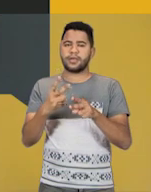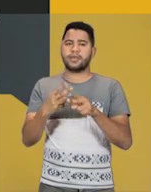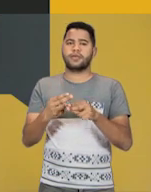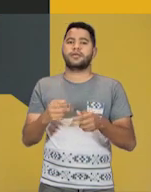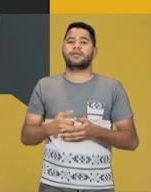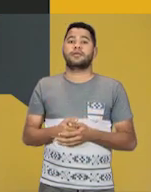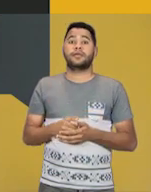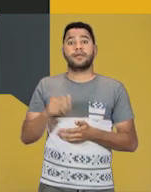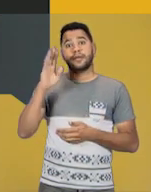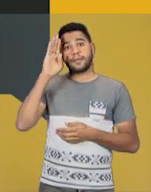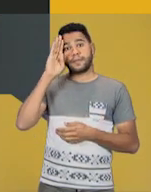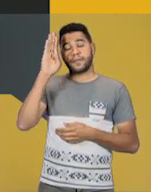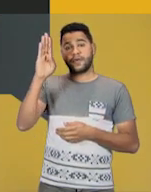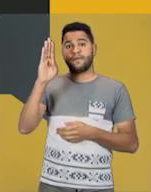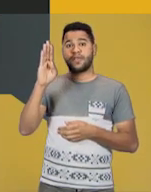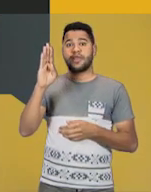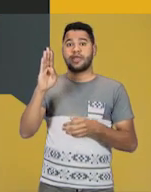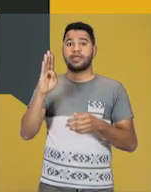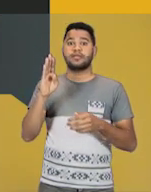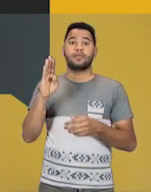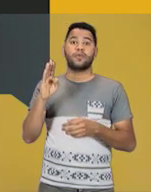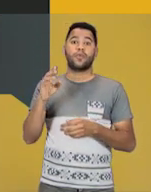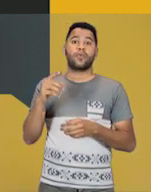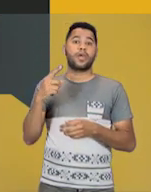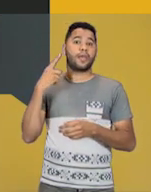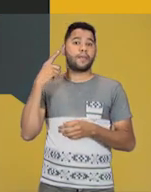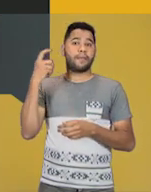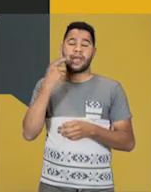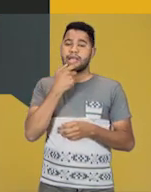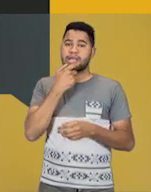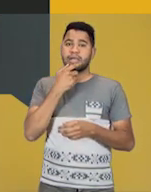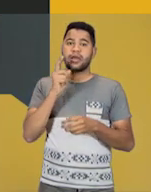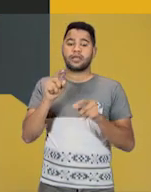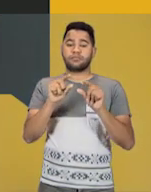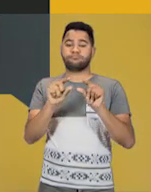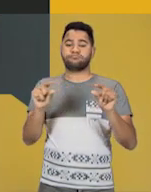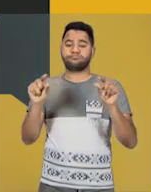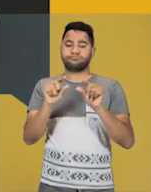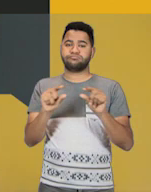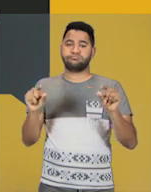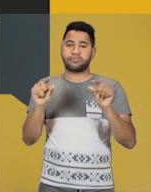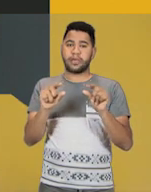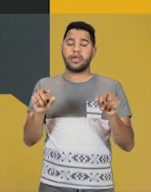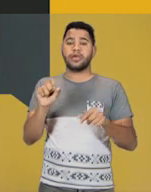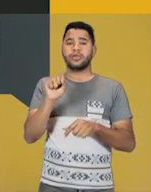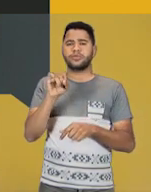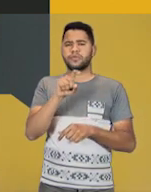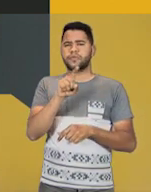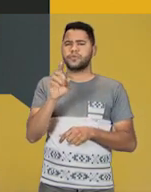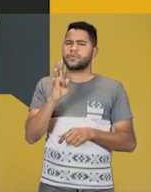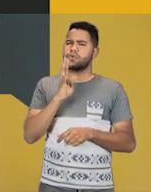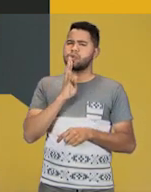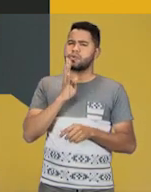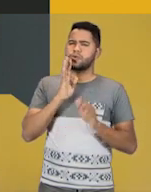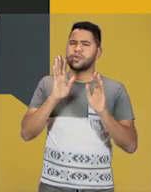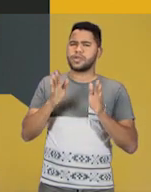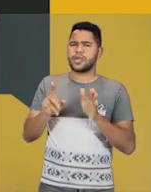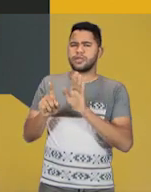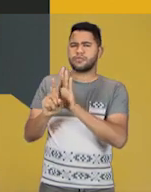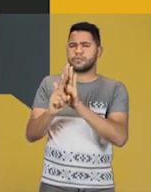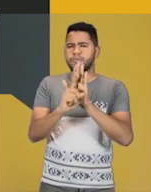preferência, com a legenda e o áudio em inglês. Principalmente, se você já conhece ali os